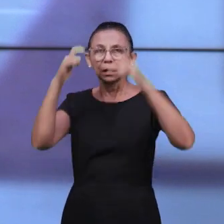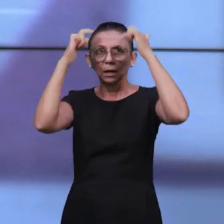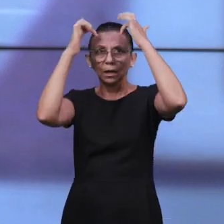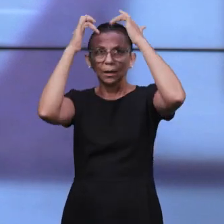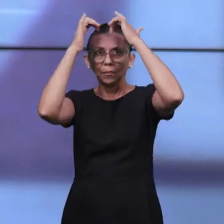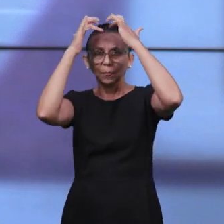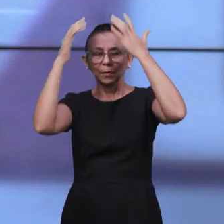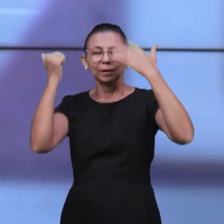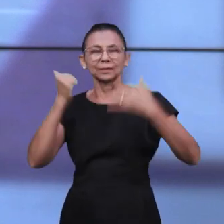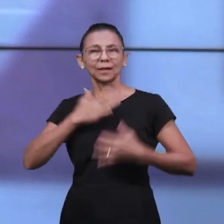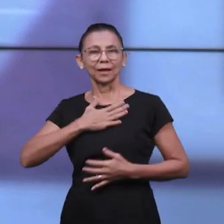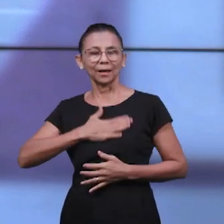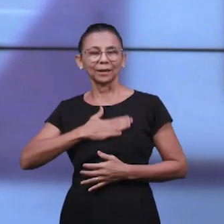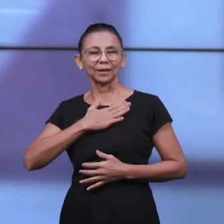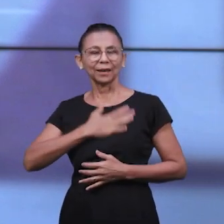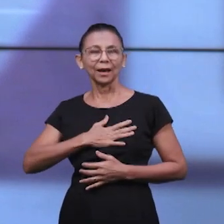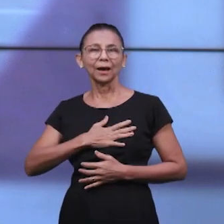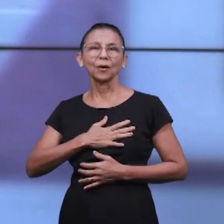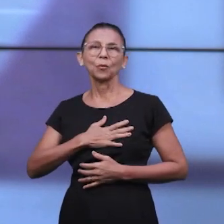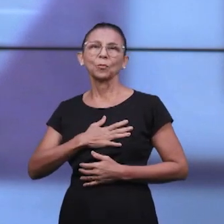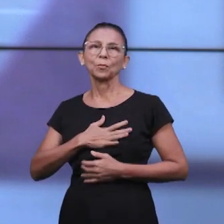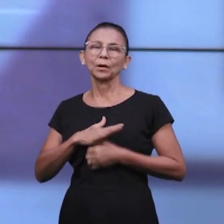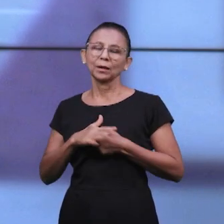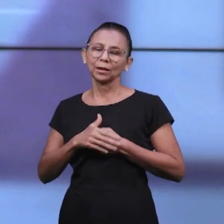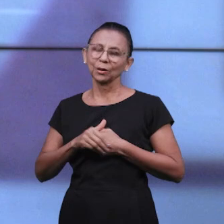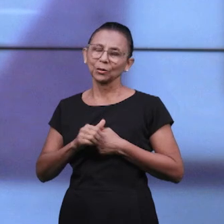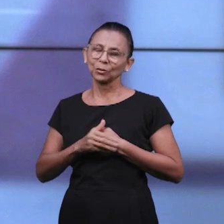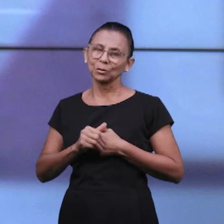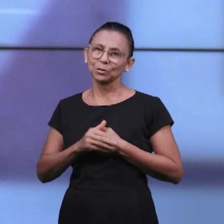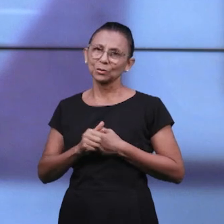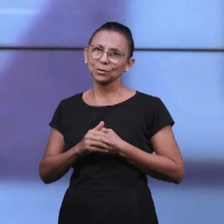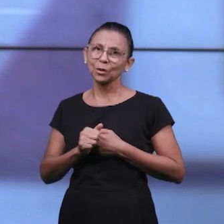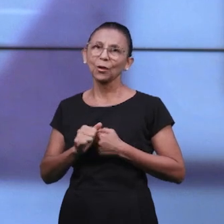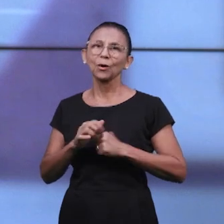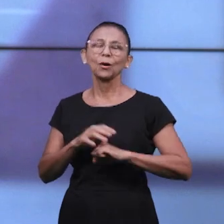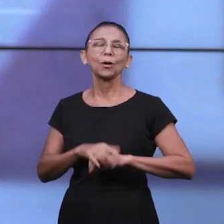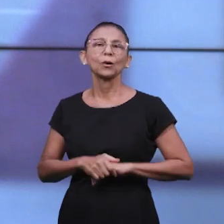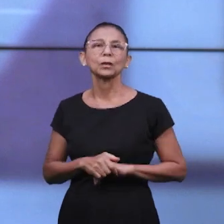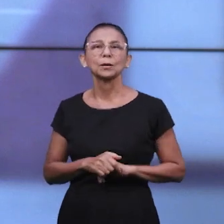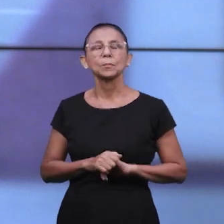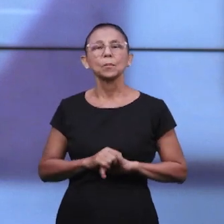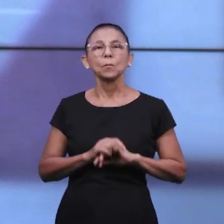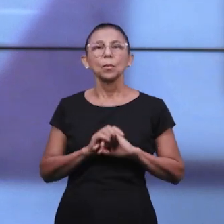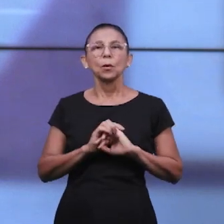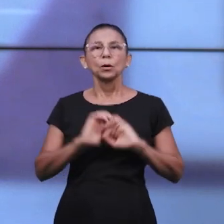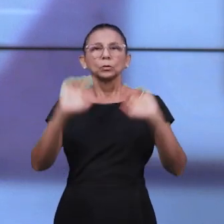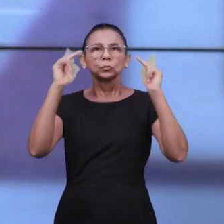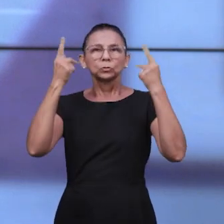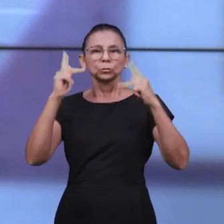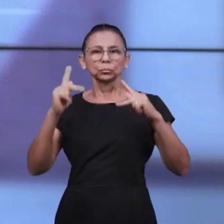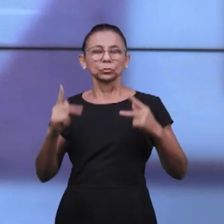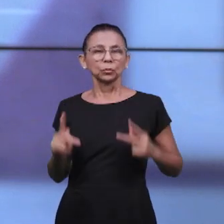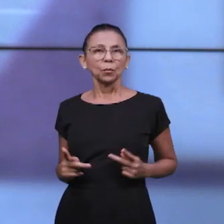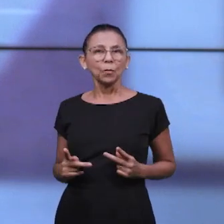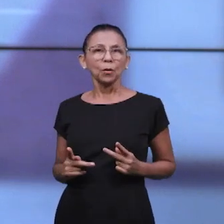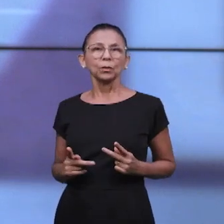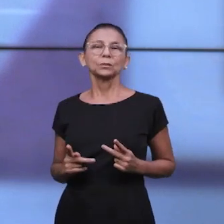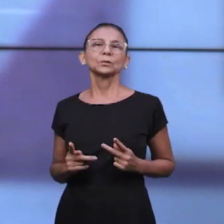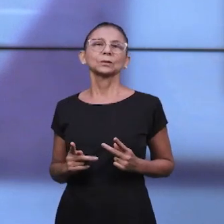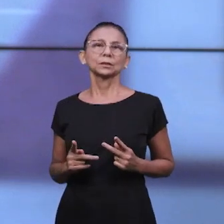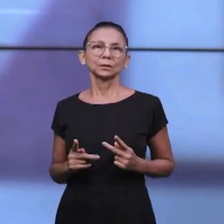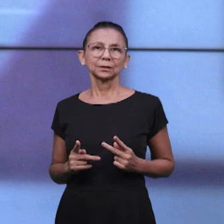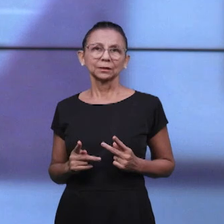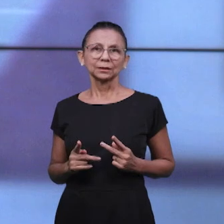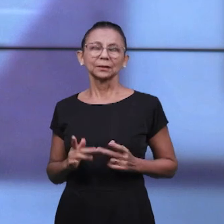cognitivos, acalma, acalenta, acolhe, contribui para a produção de hormônios do prazer, da saciedade, do bem